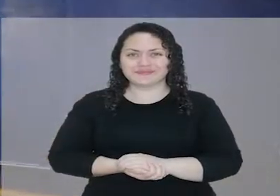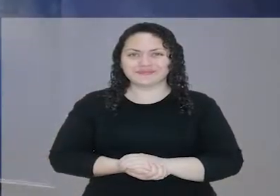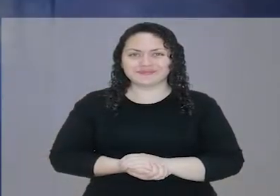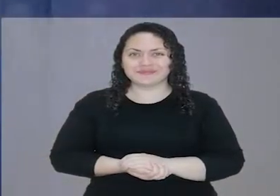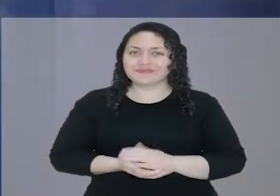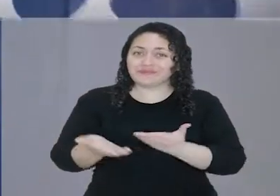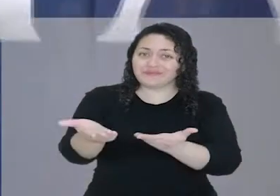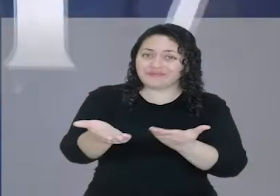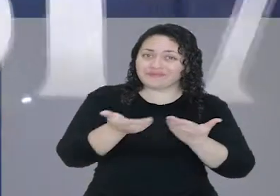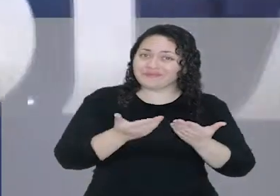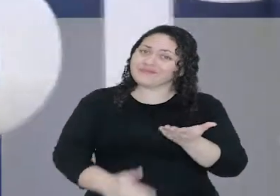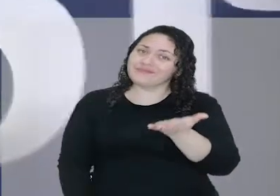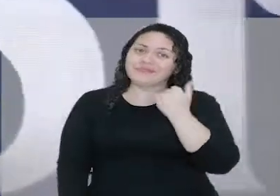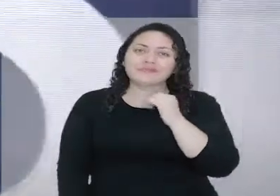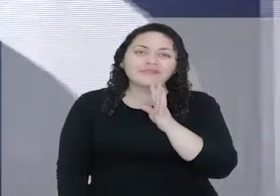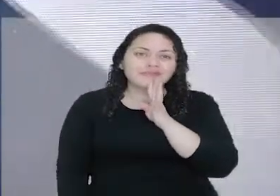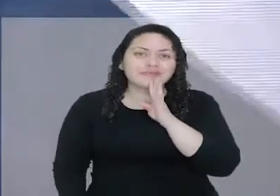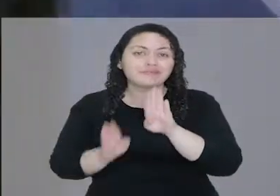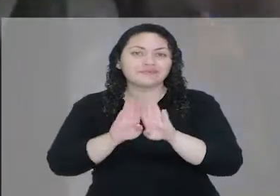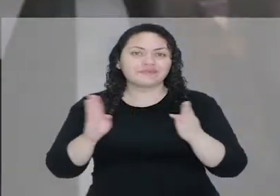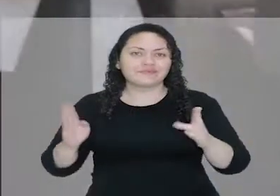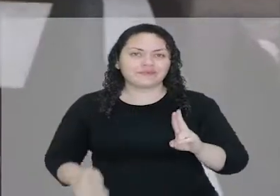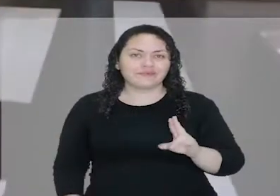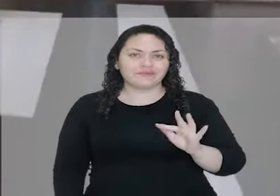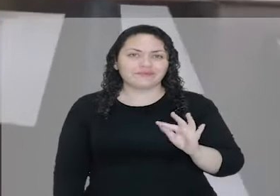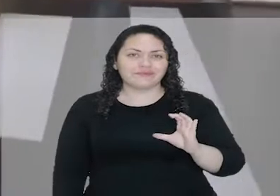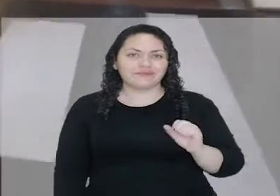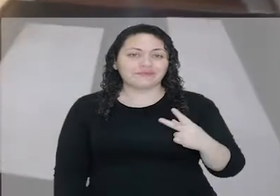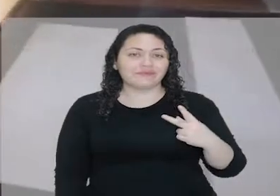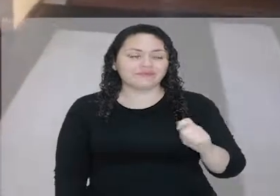O que é a biblioteca da UFSP?